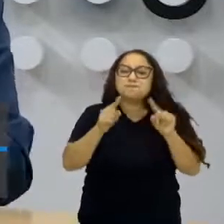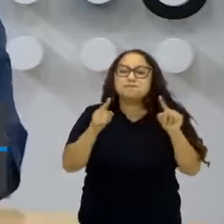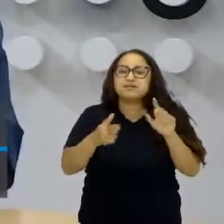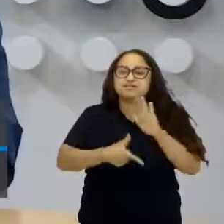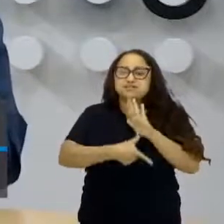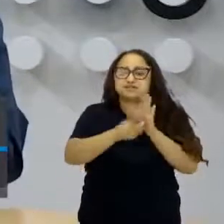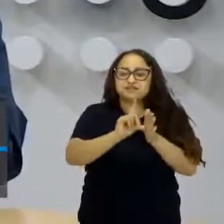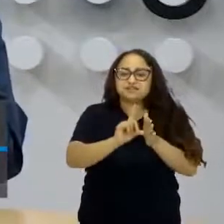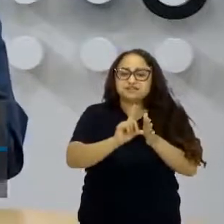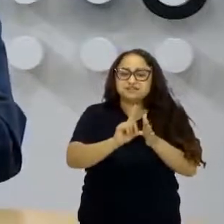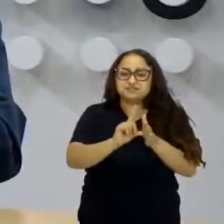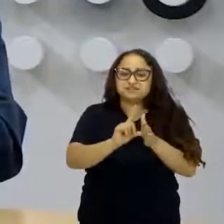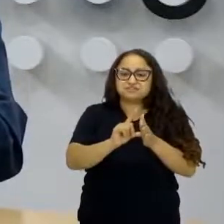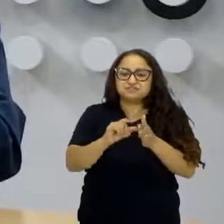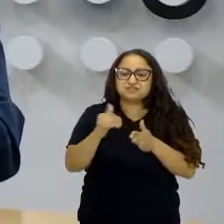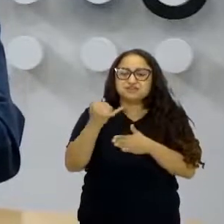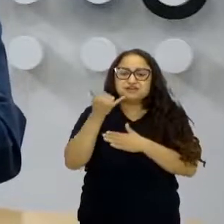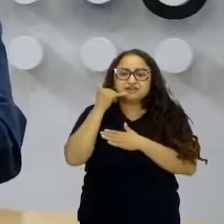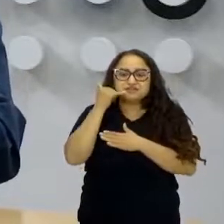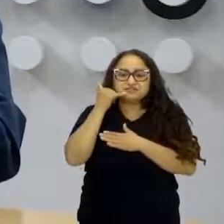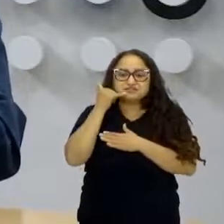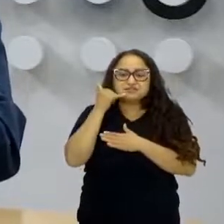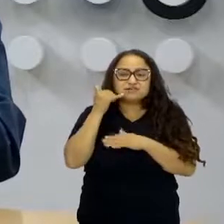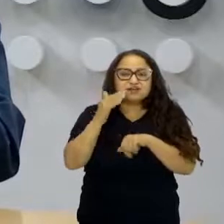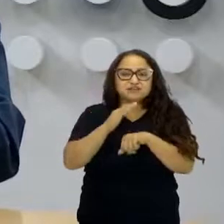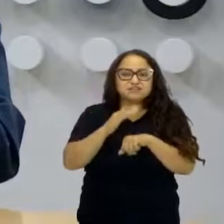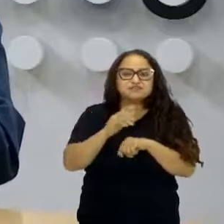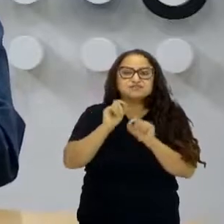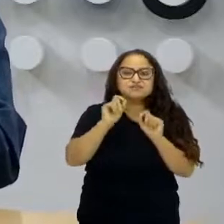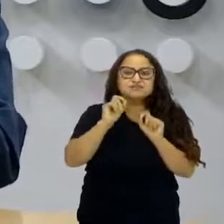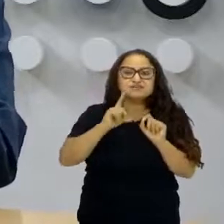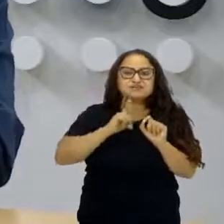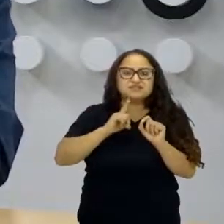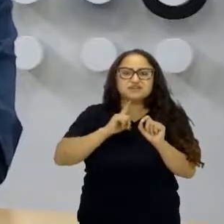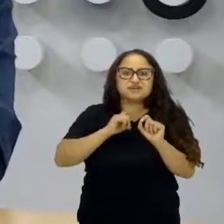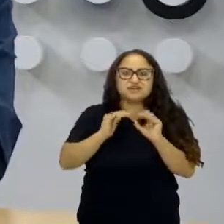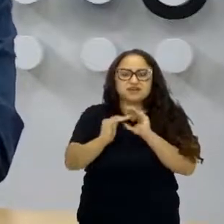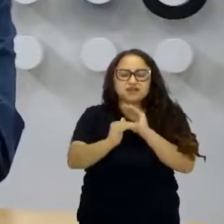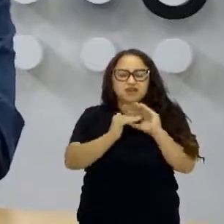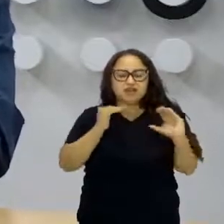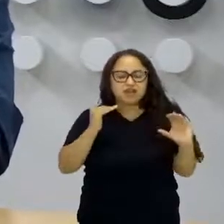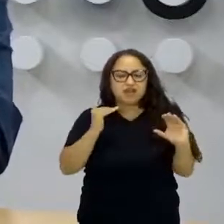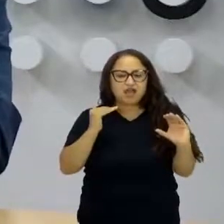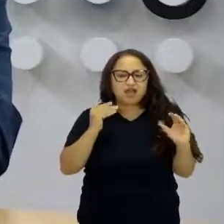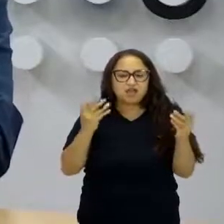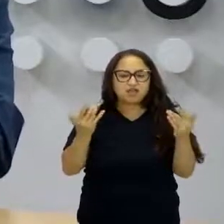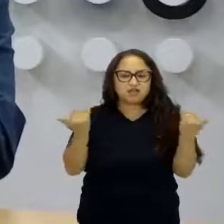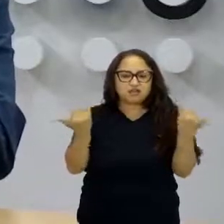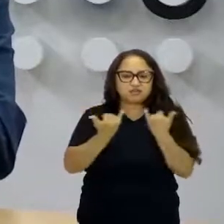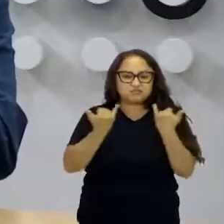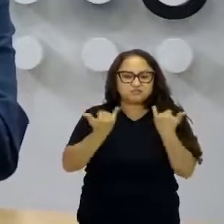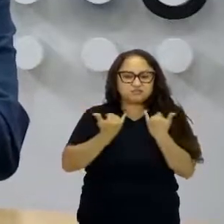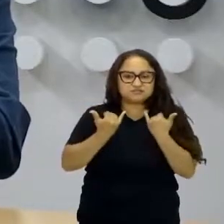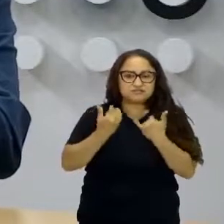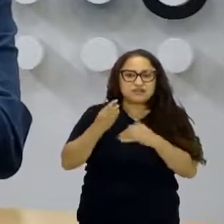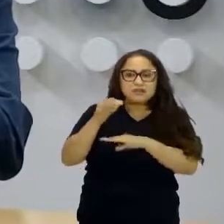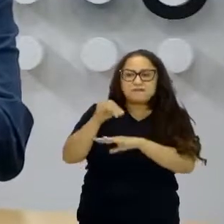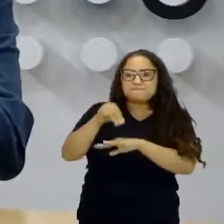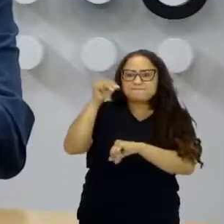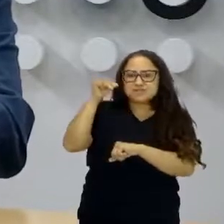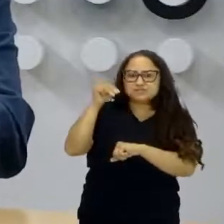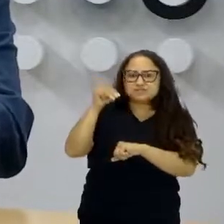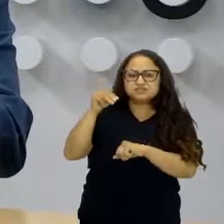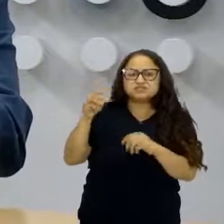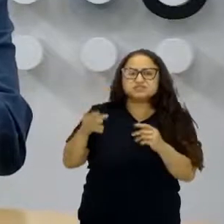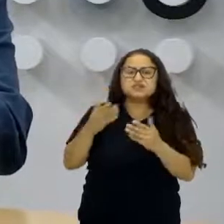o celular aqui tocando, antes de chamar a professora, recebi uma notícia. Ah, olha só, mensagem que eu acabei de receber. É assim,